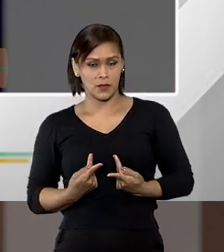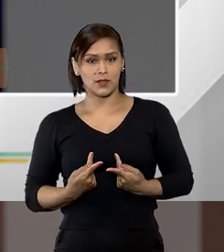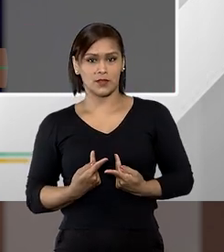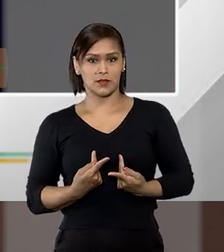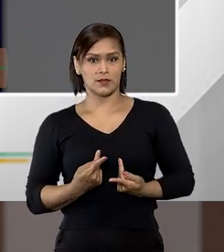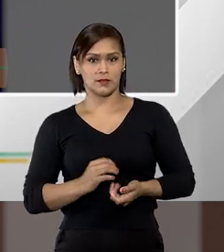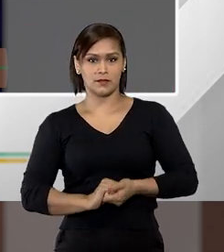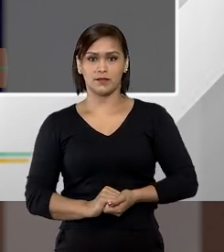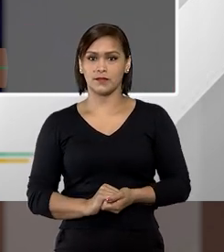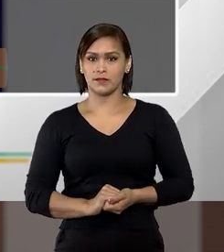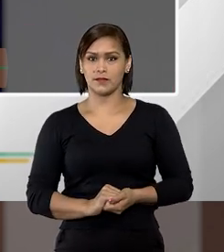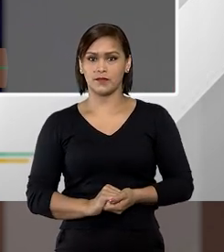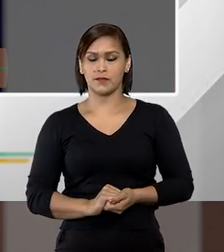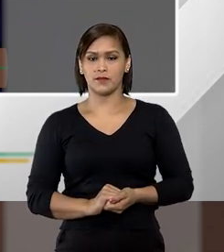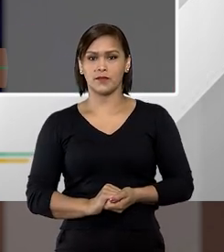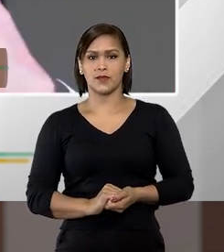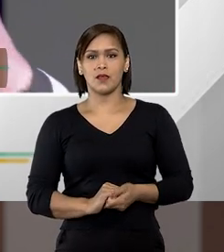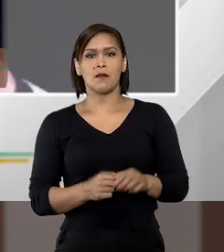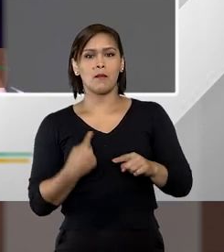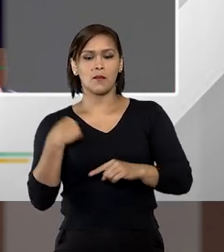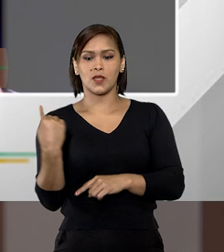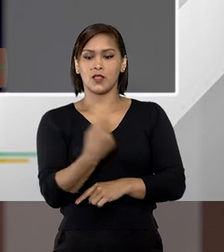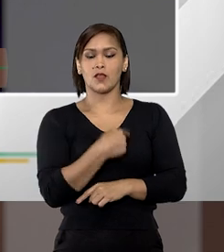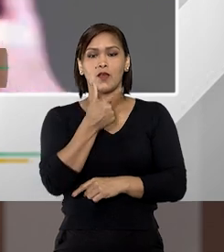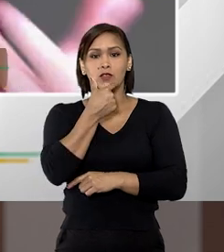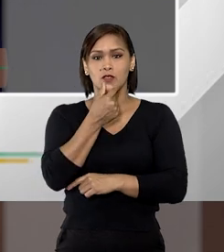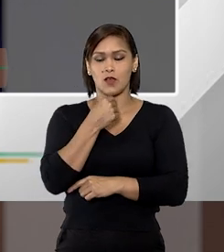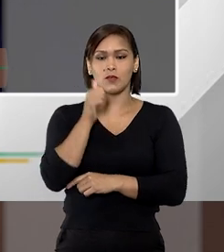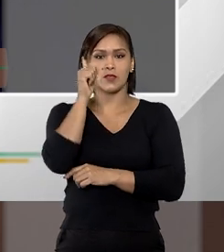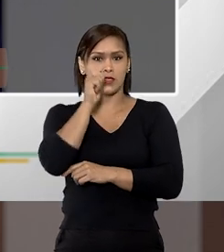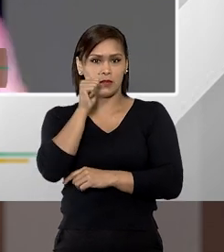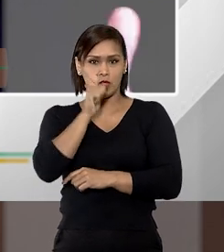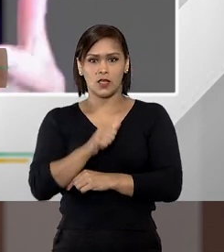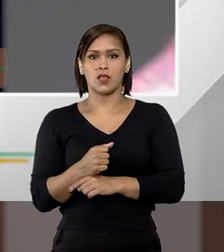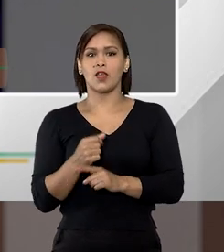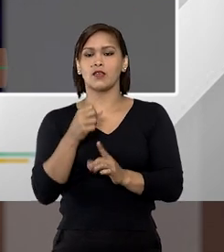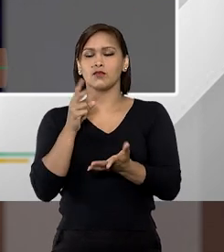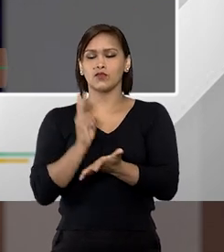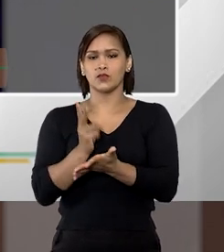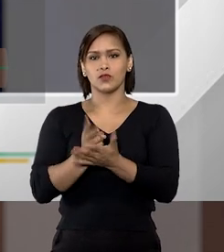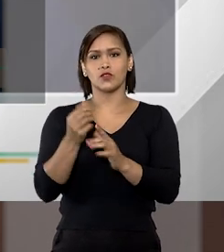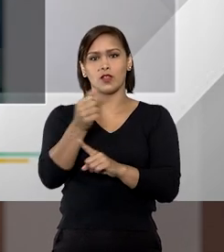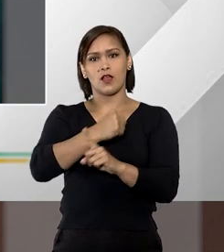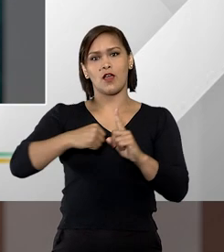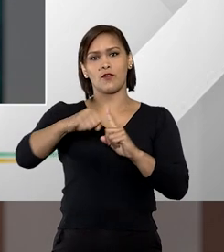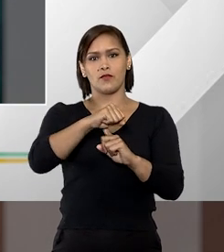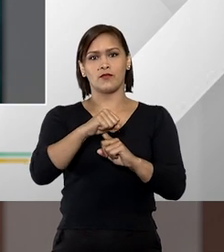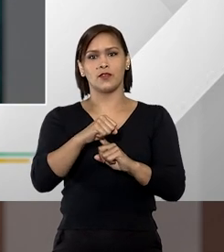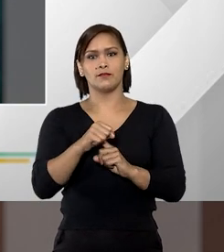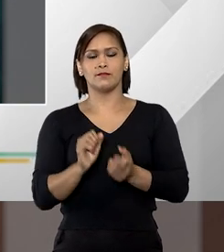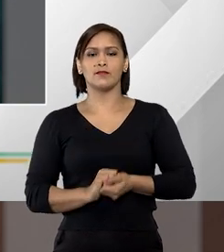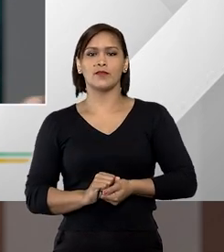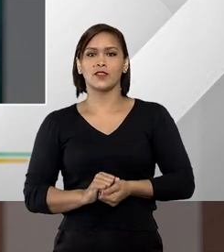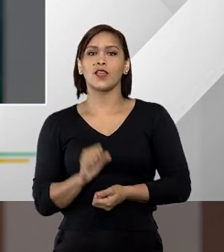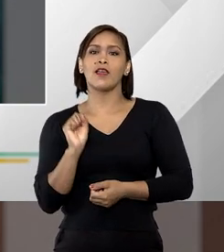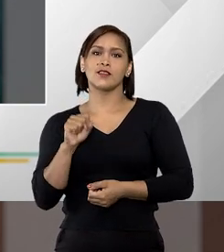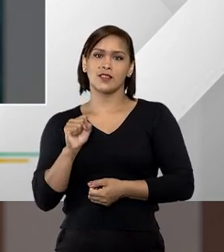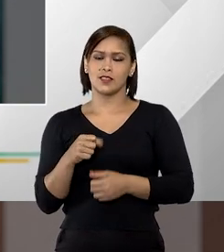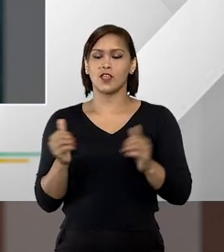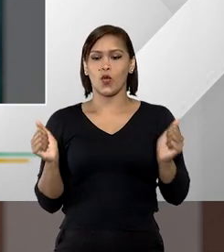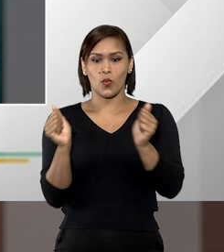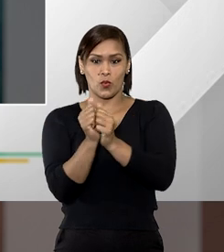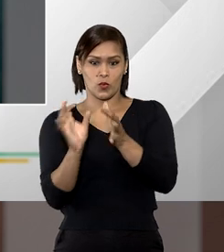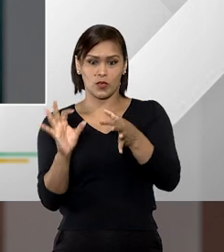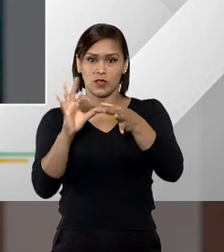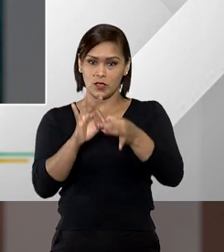humana humana para nós homens e mulheres vivermos é isso sigamos unidos